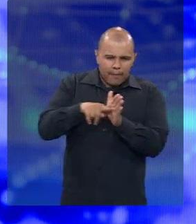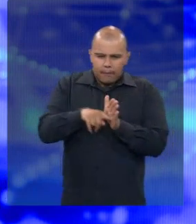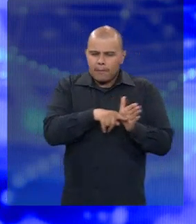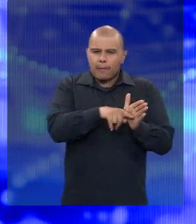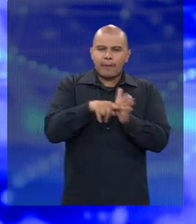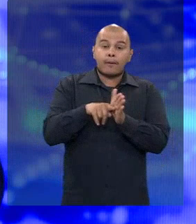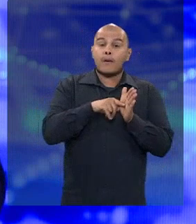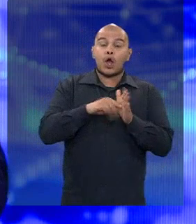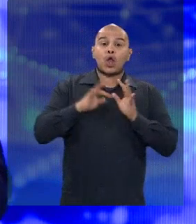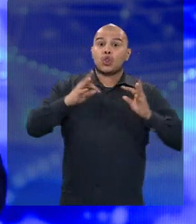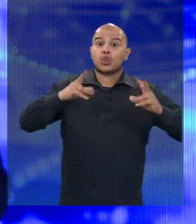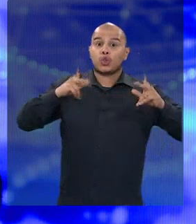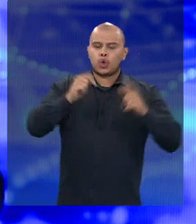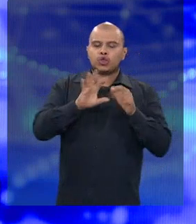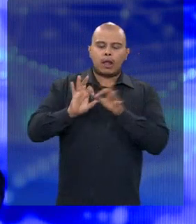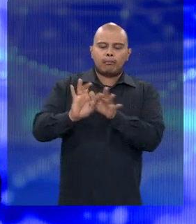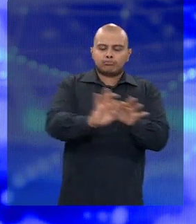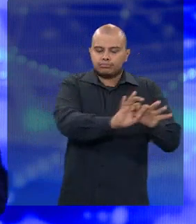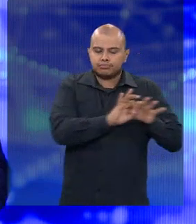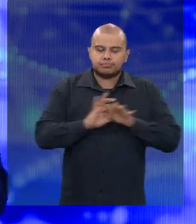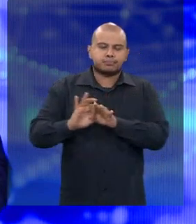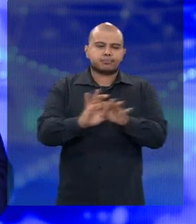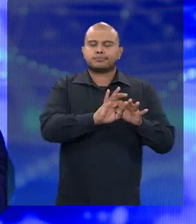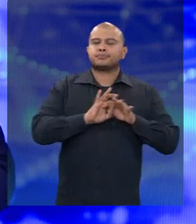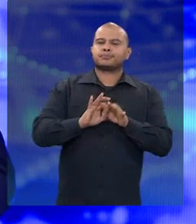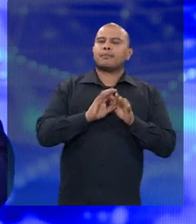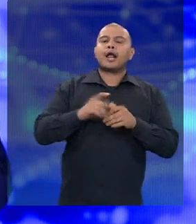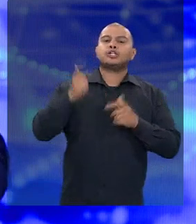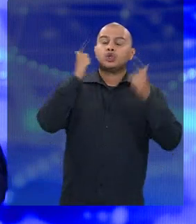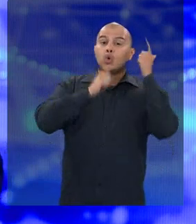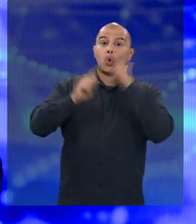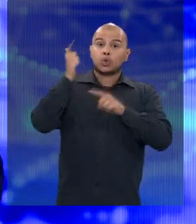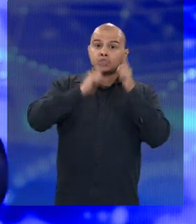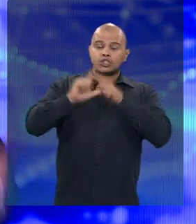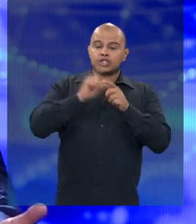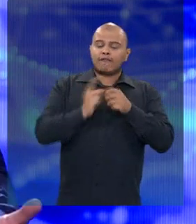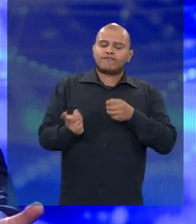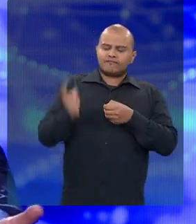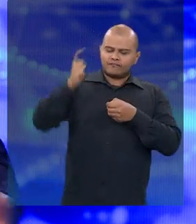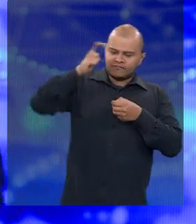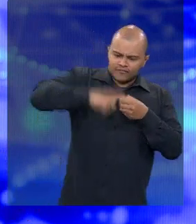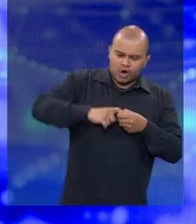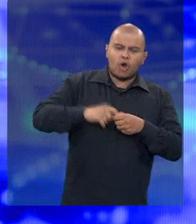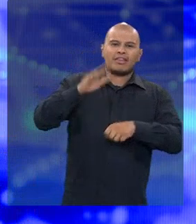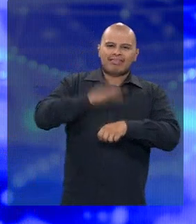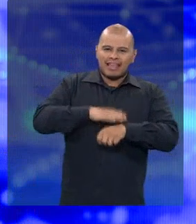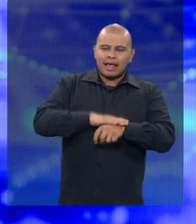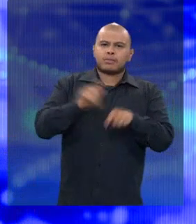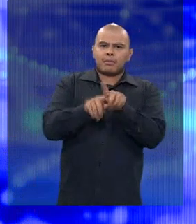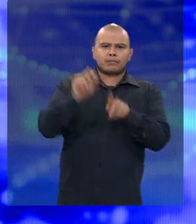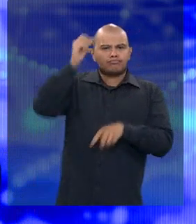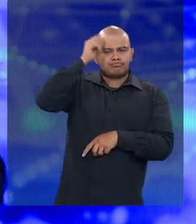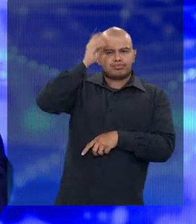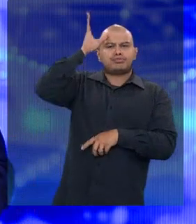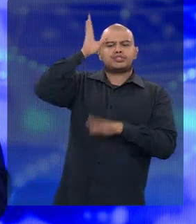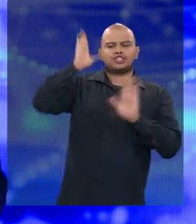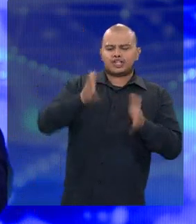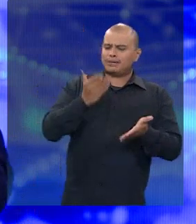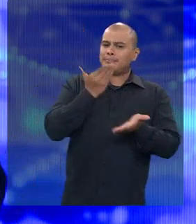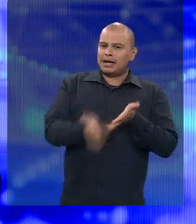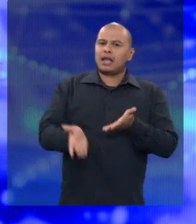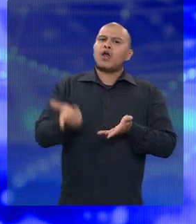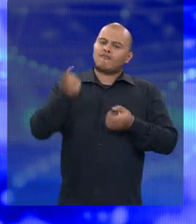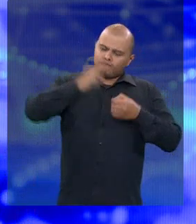ensino conectadas, para que a gente possa recuperar o tempo e o conhecimento perdido. E